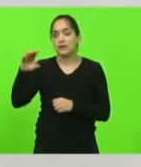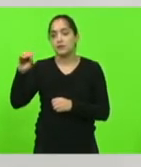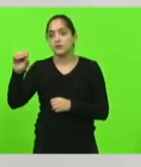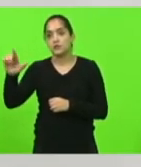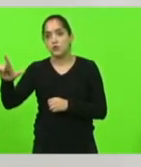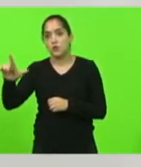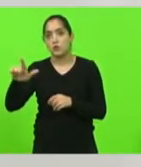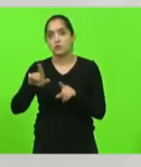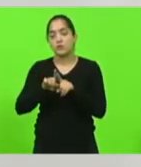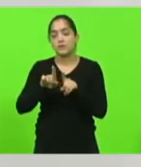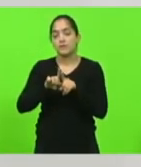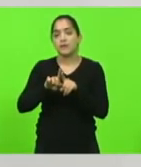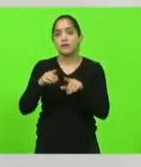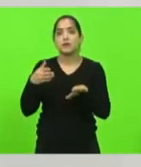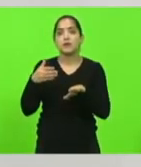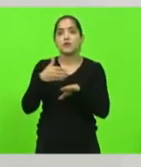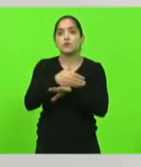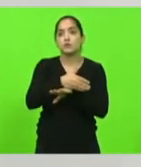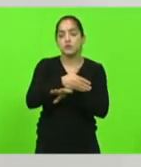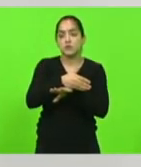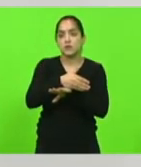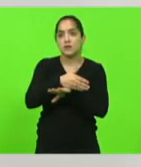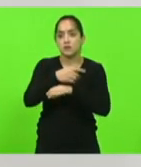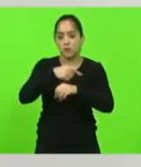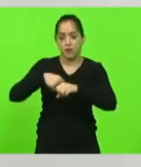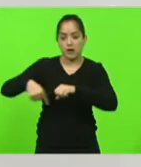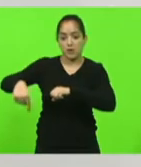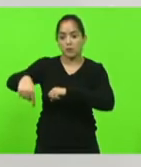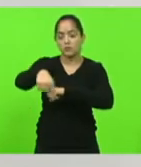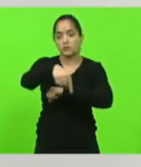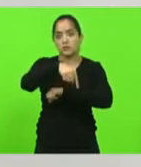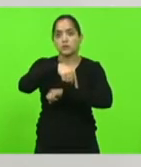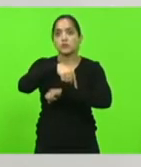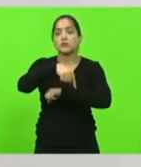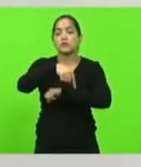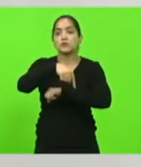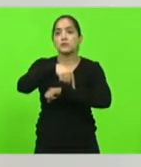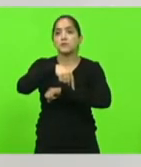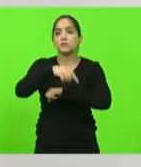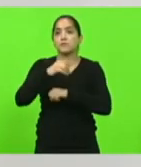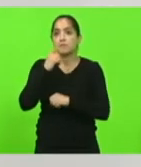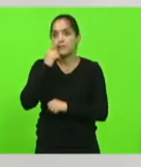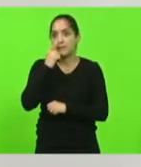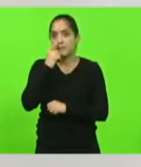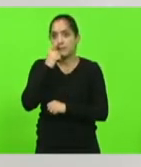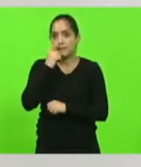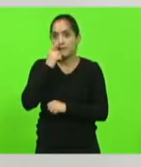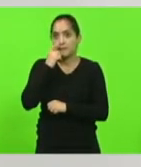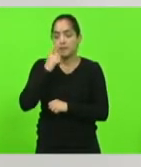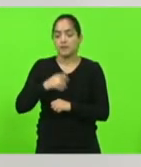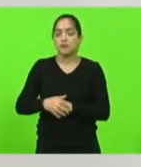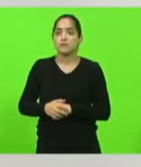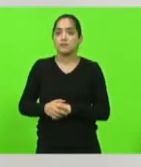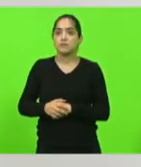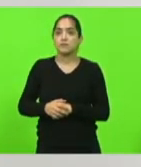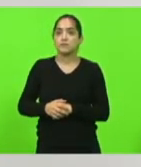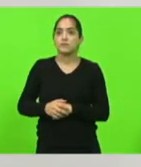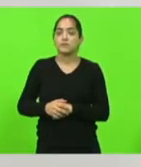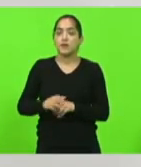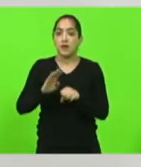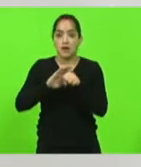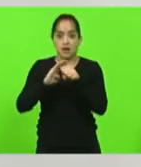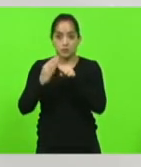o acesso da rotatória ao Trevo que faz ligação com o bairro Mato Preto também em São Bento do Sul